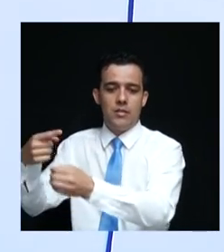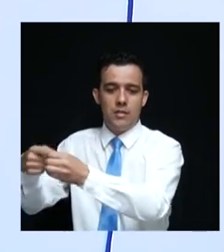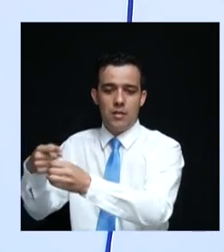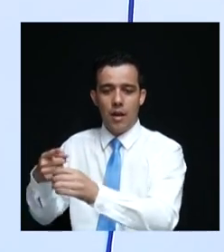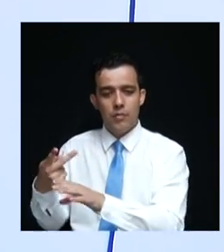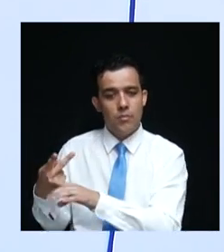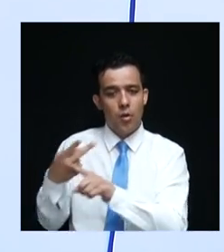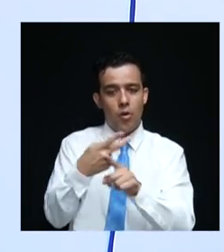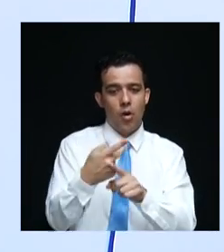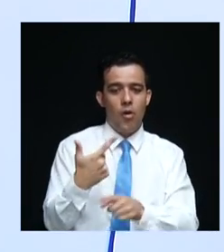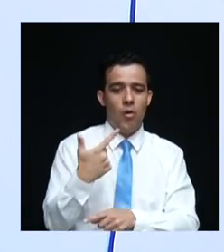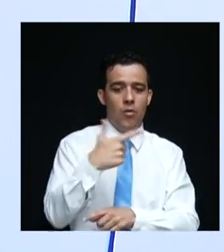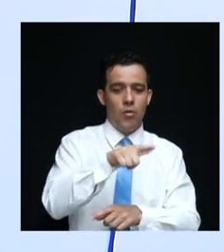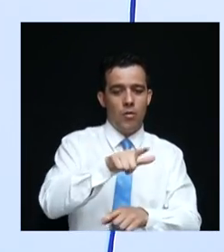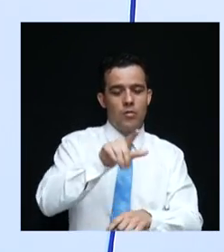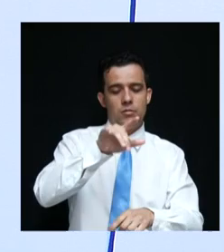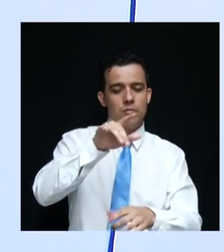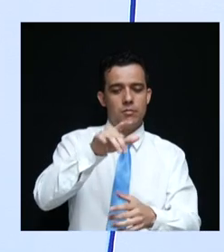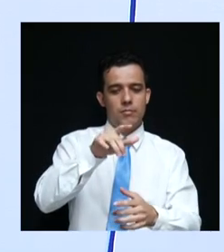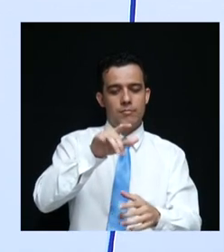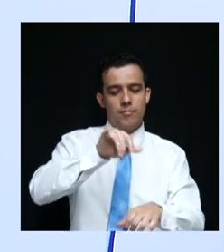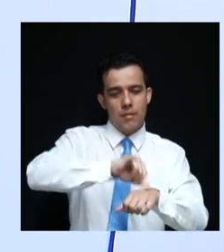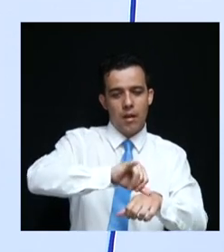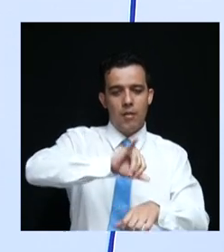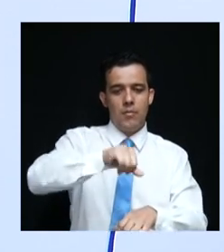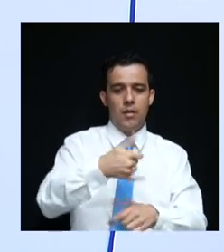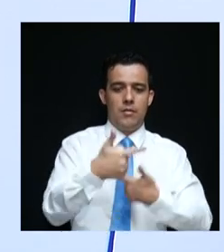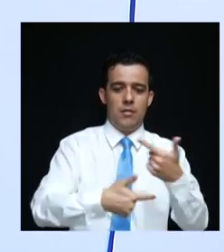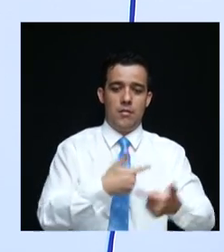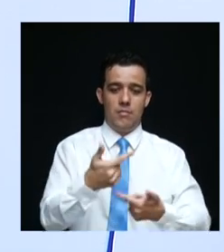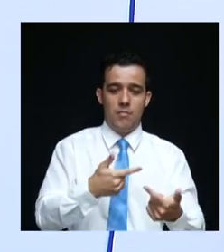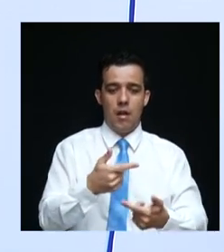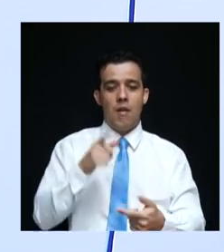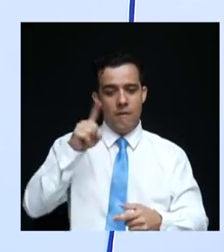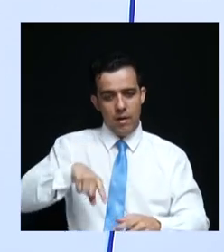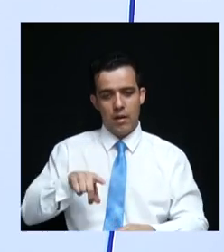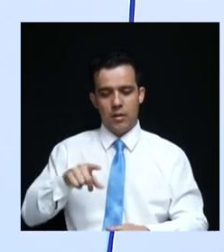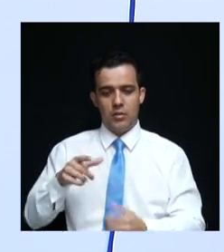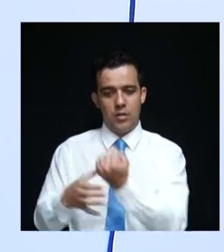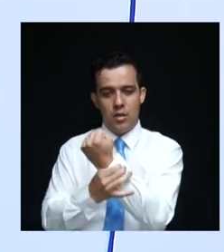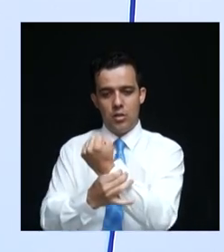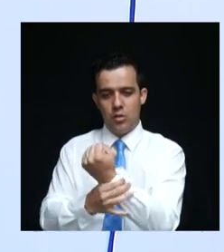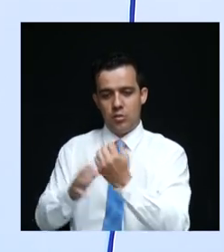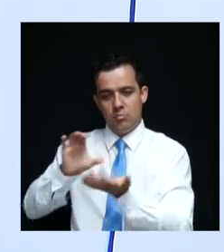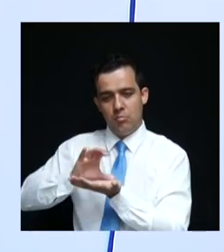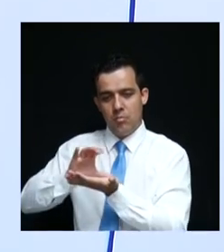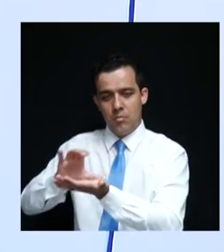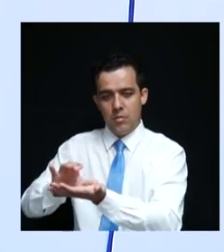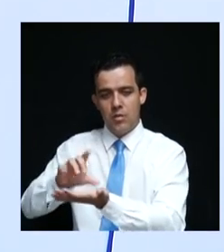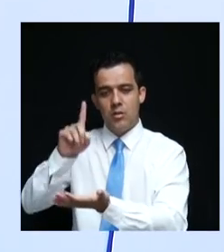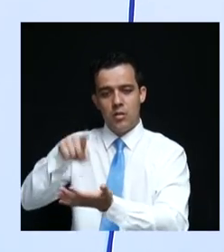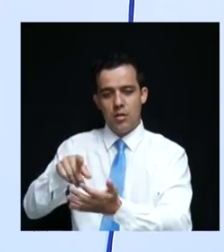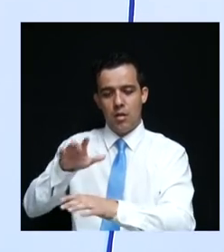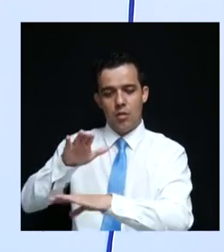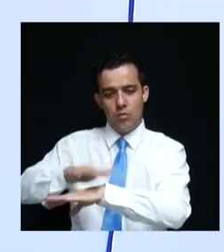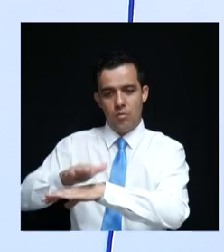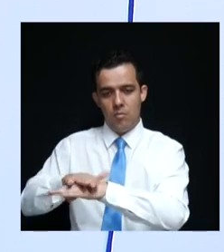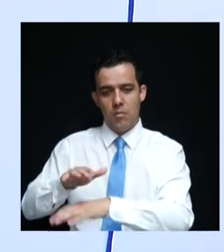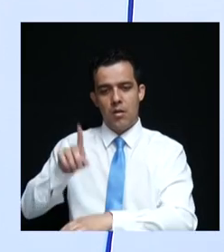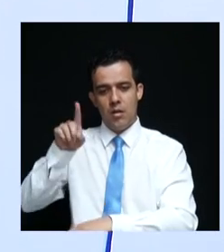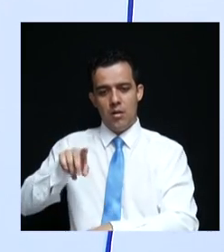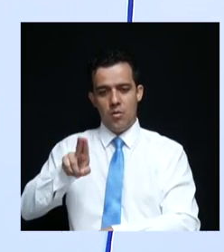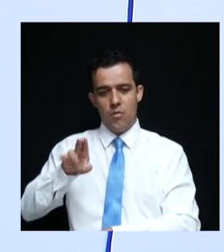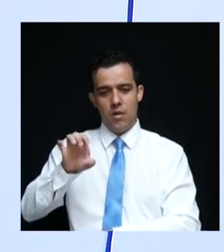busquem nos grandes centros oportunidade de trabalho. Nós vamos garantir a independência financeira, a autonomia administrativa da Universidade